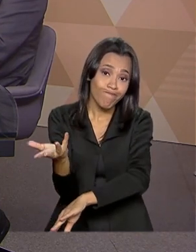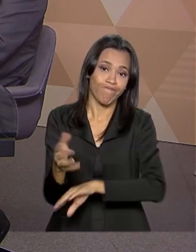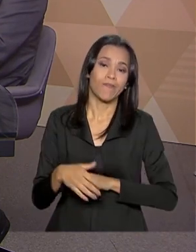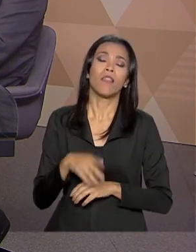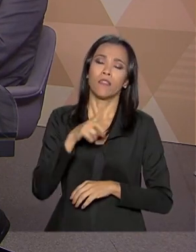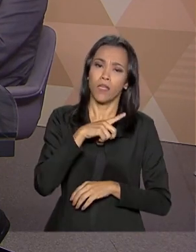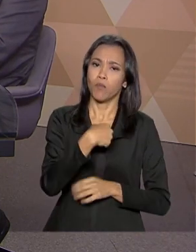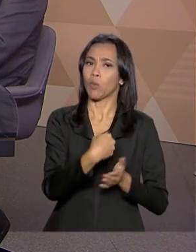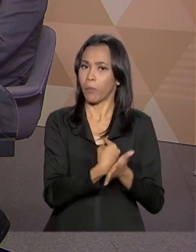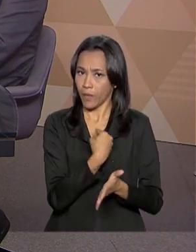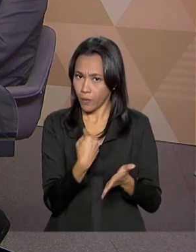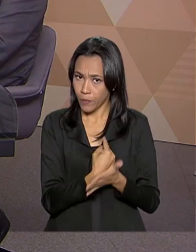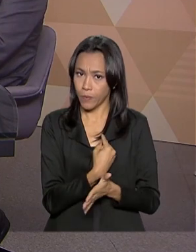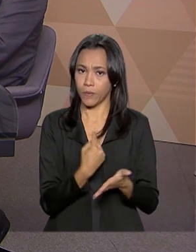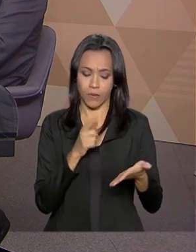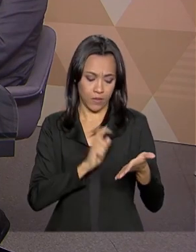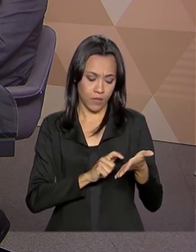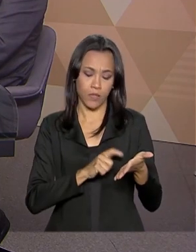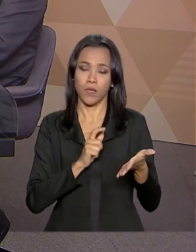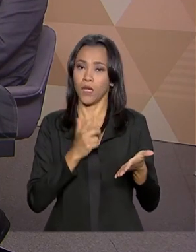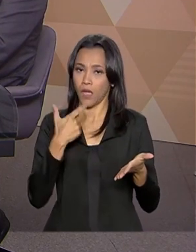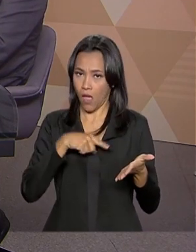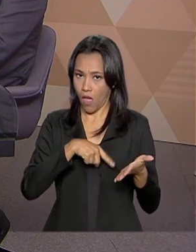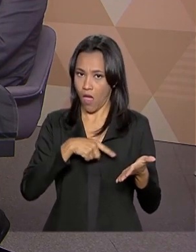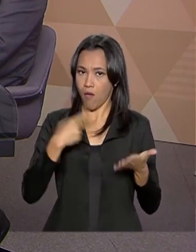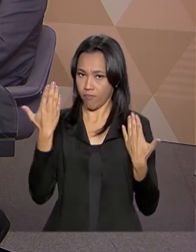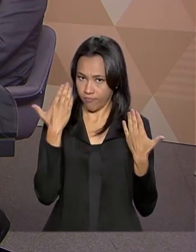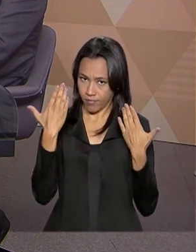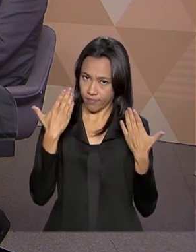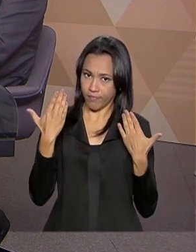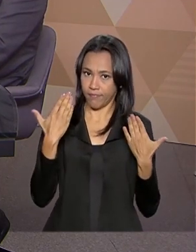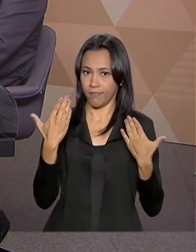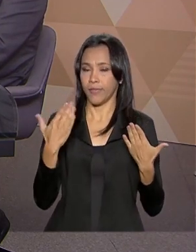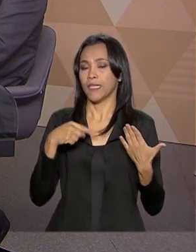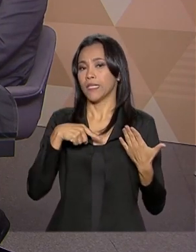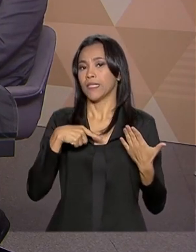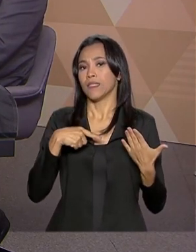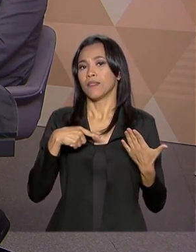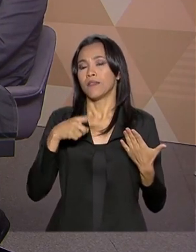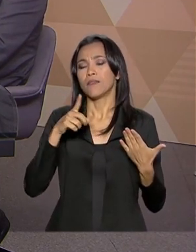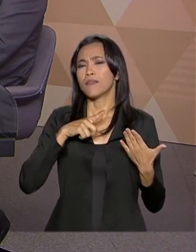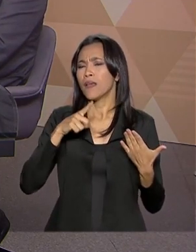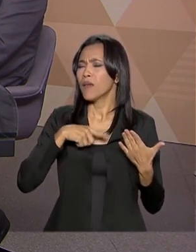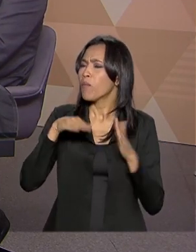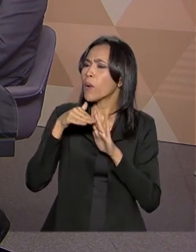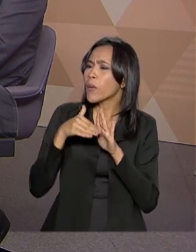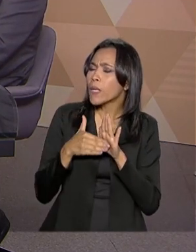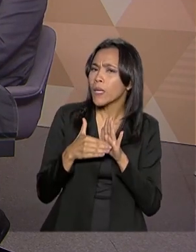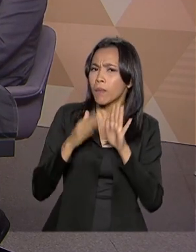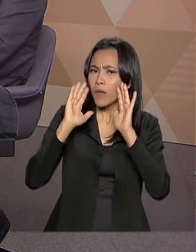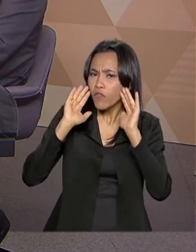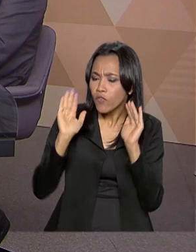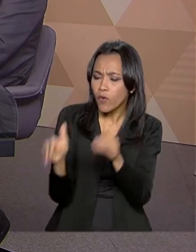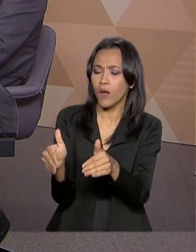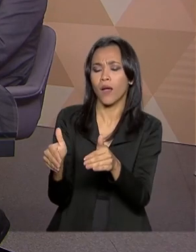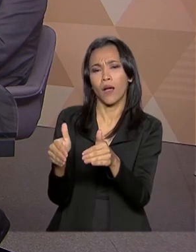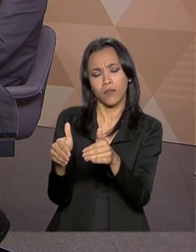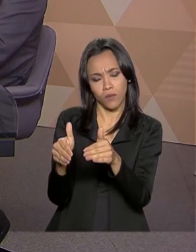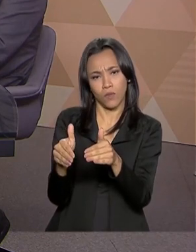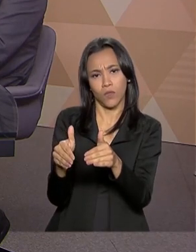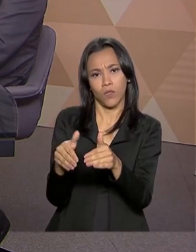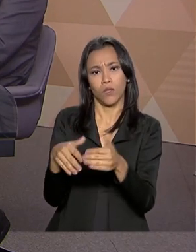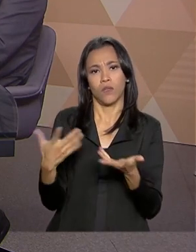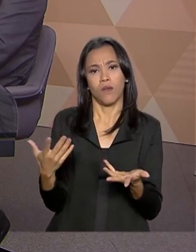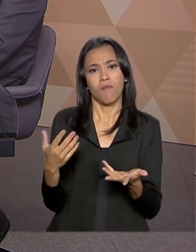também aqui do Albuquerque de Oliveira, ele é psicanalista, justamente se existe algum programa específico do Ministério da Estadania